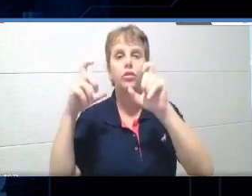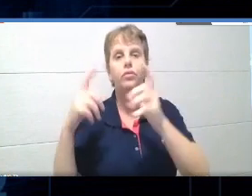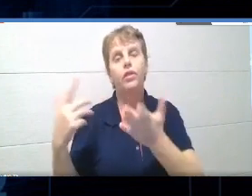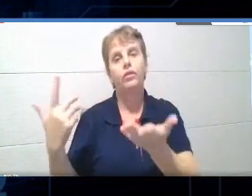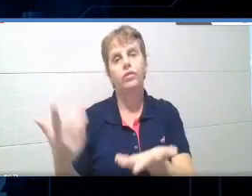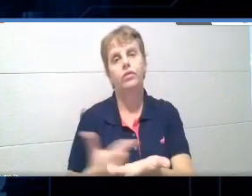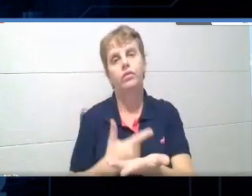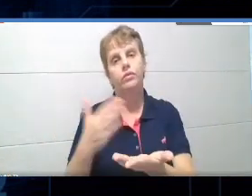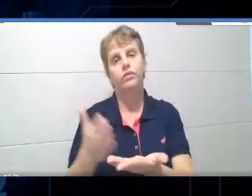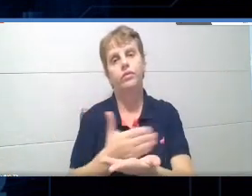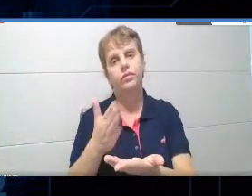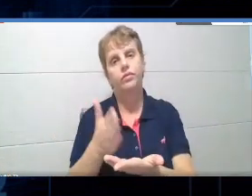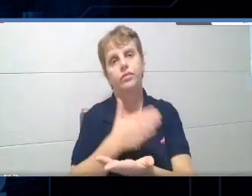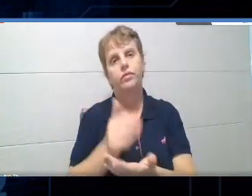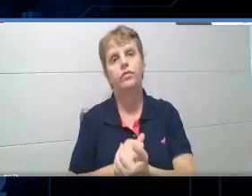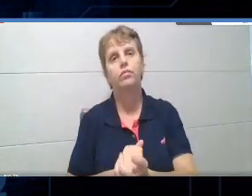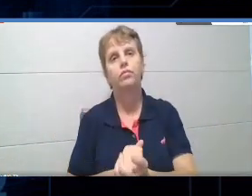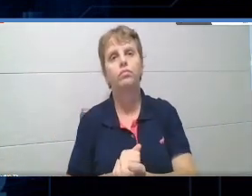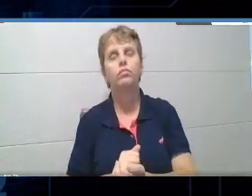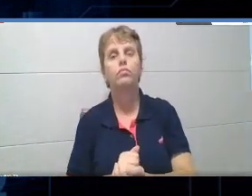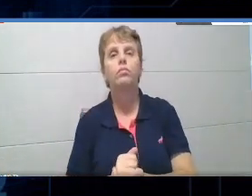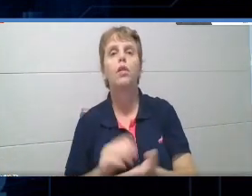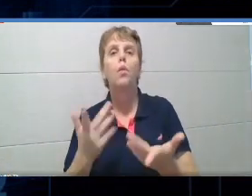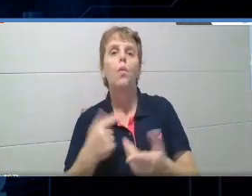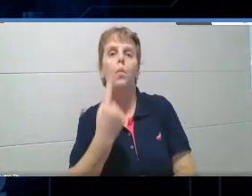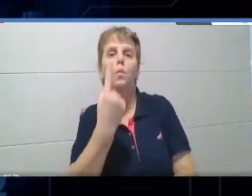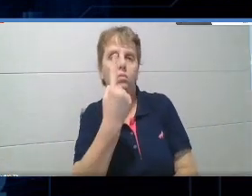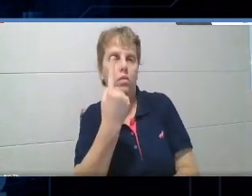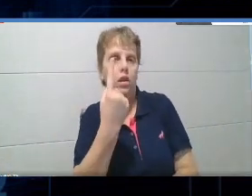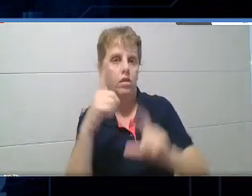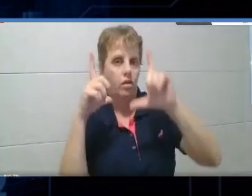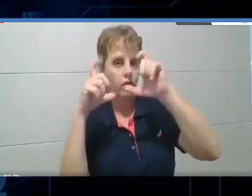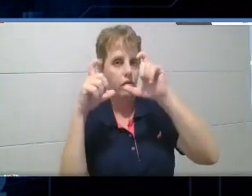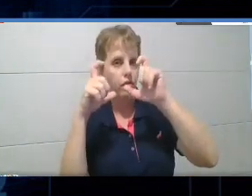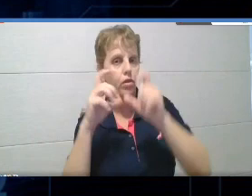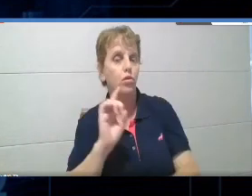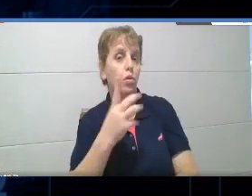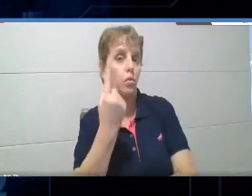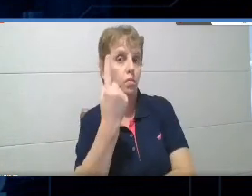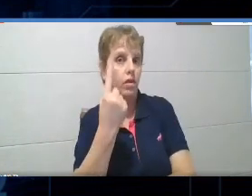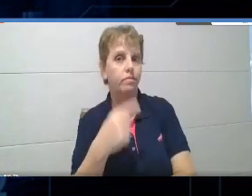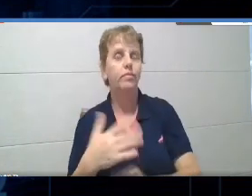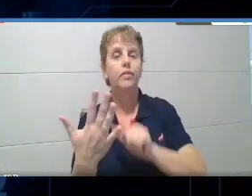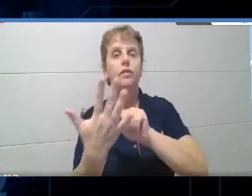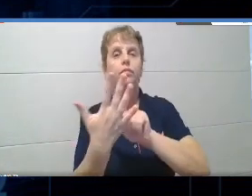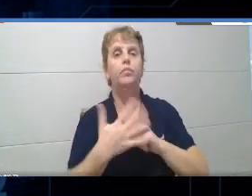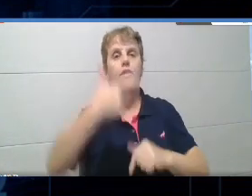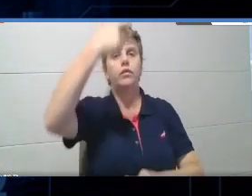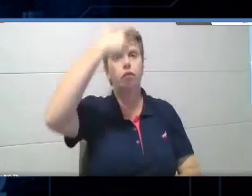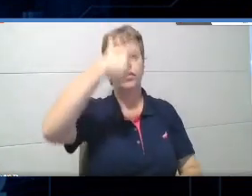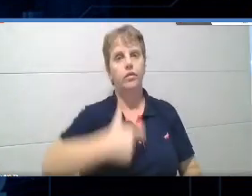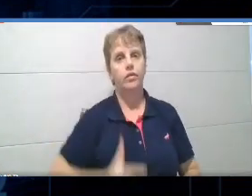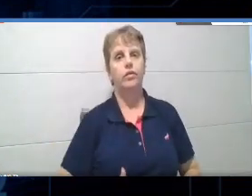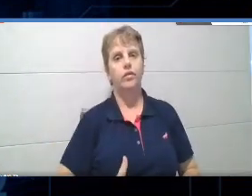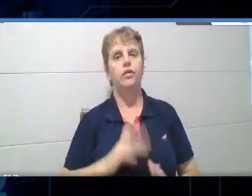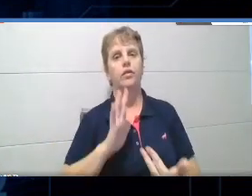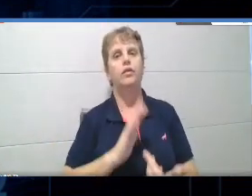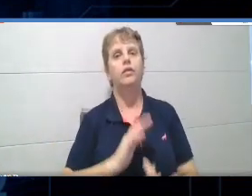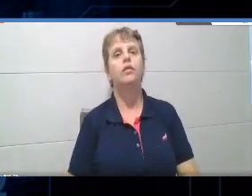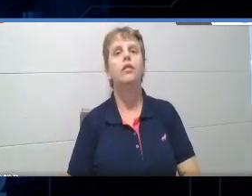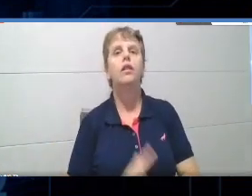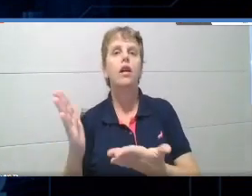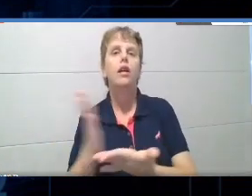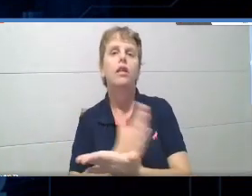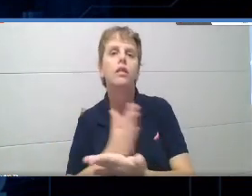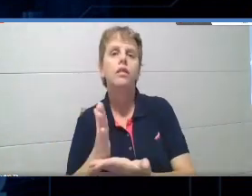um álbum inteiro, ou ela pode ser uma foto, representando você. E, às vezes, a gente pode pegar a